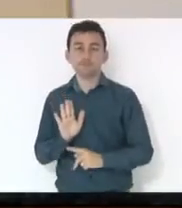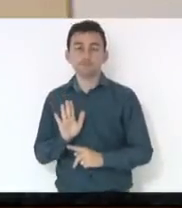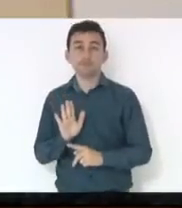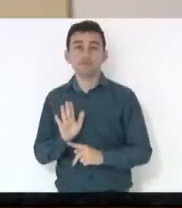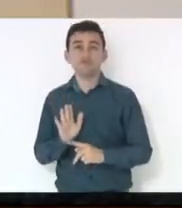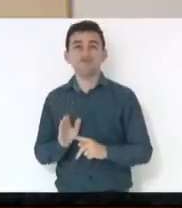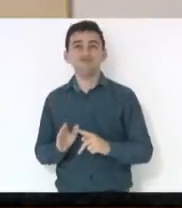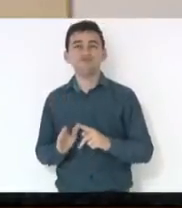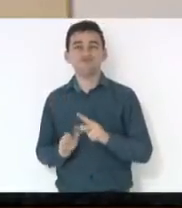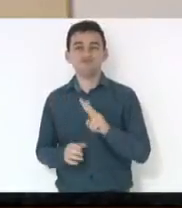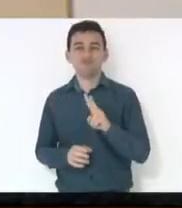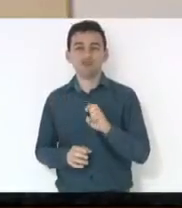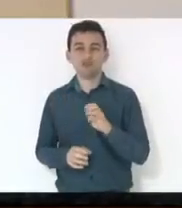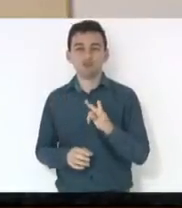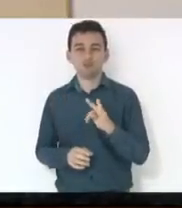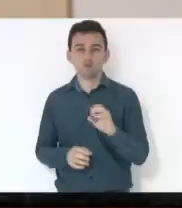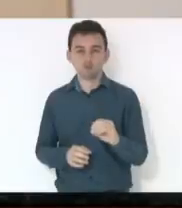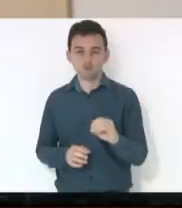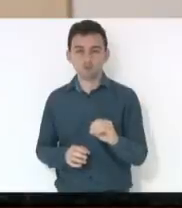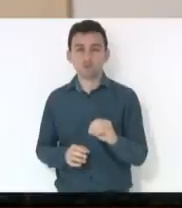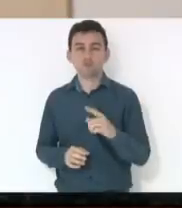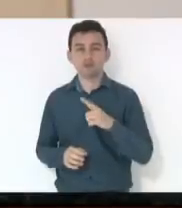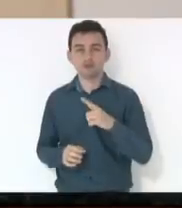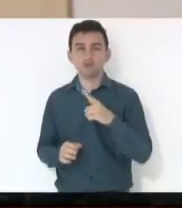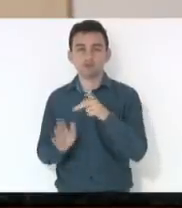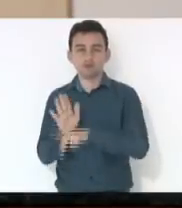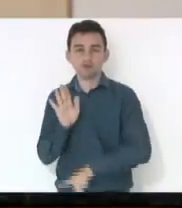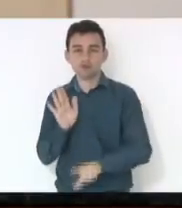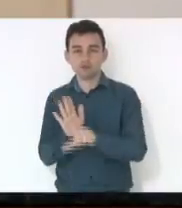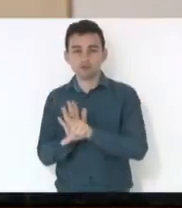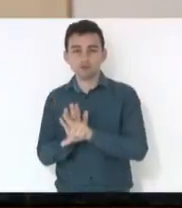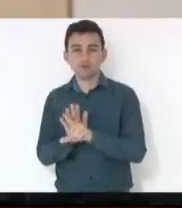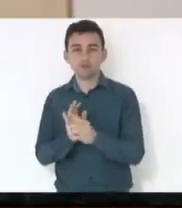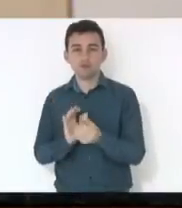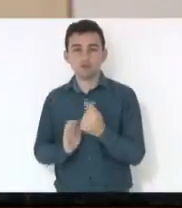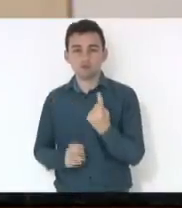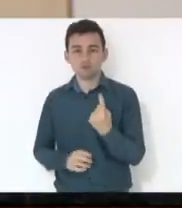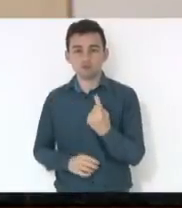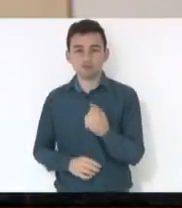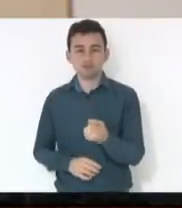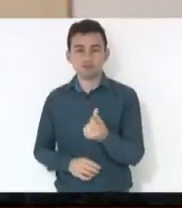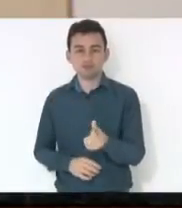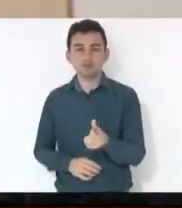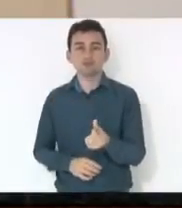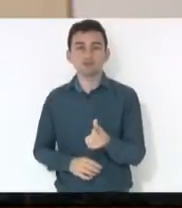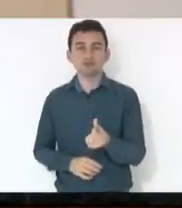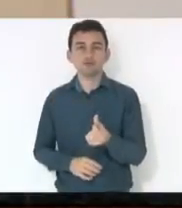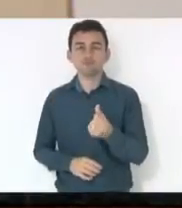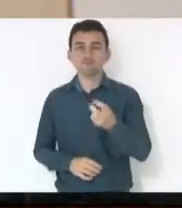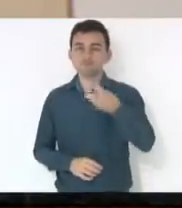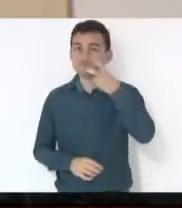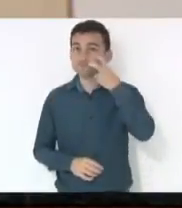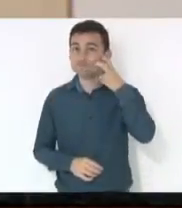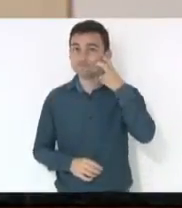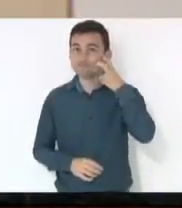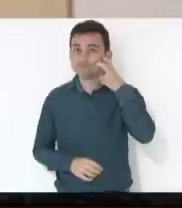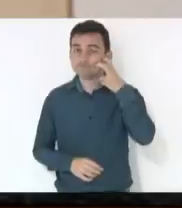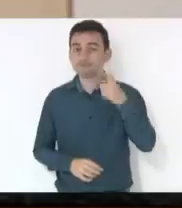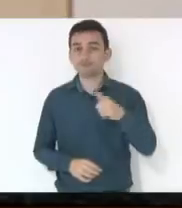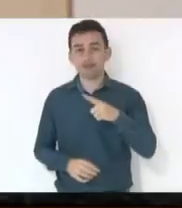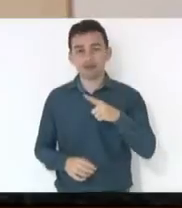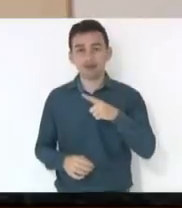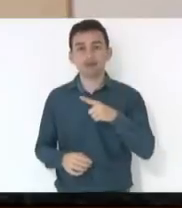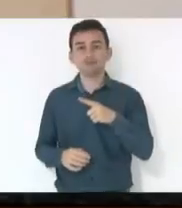ao PL 361, 16, de autoria do deputado Luiz Fernando Vampiro, que institui reserva de vagas